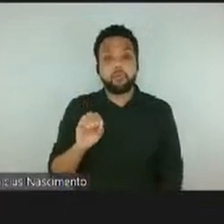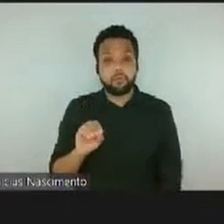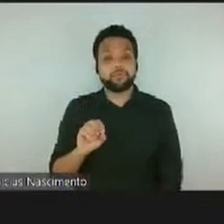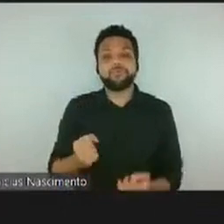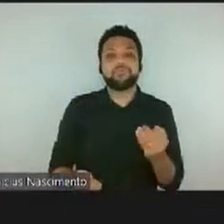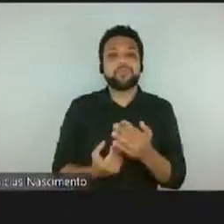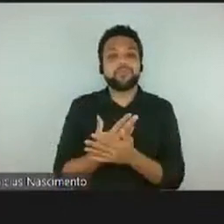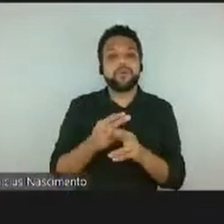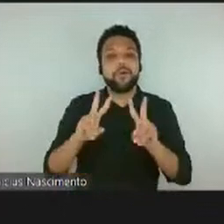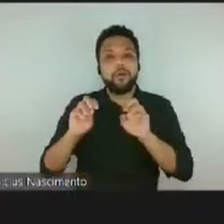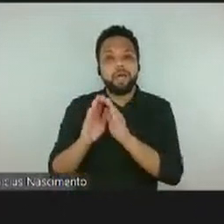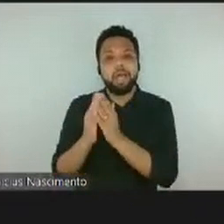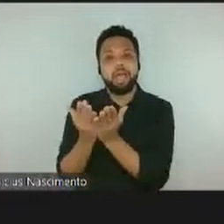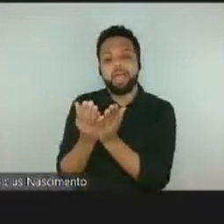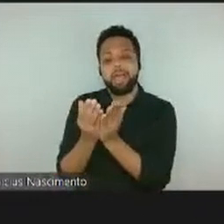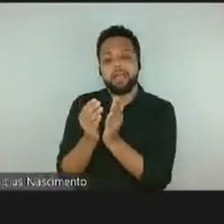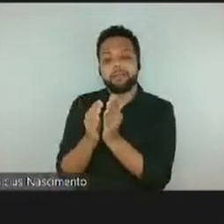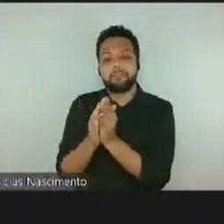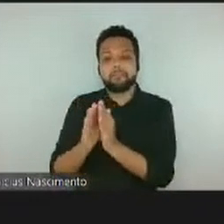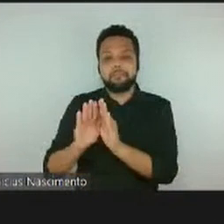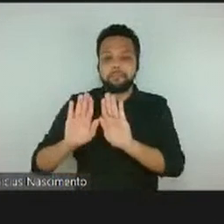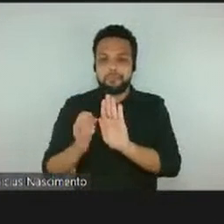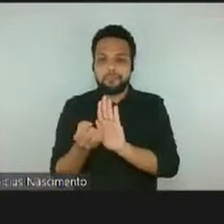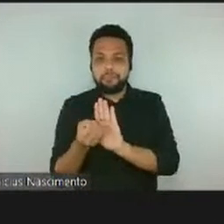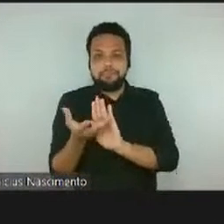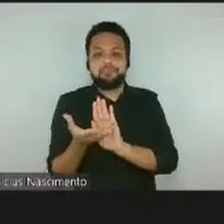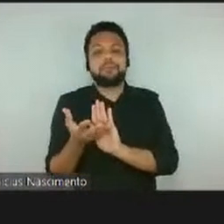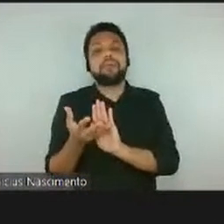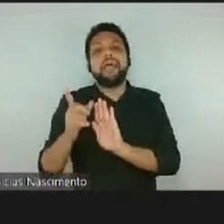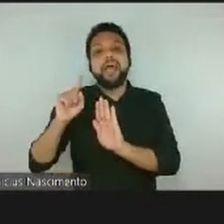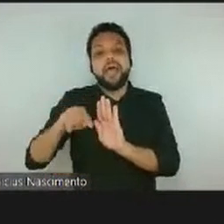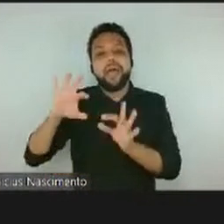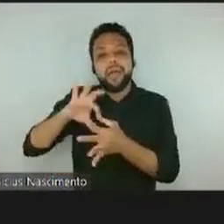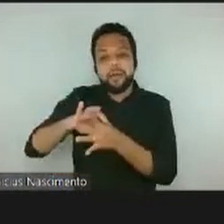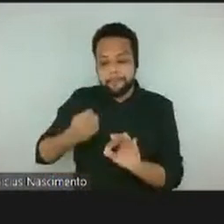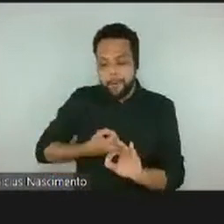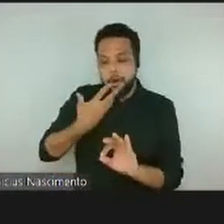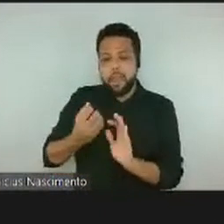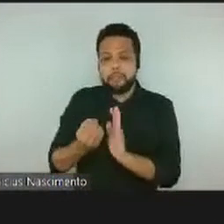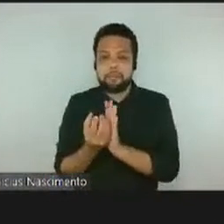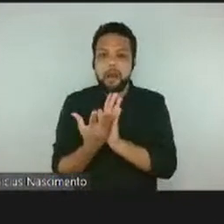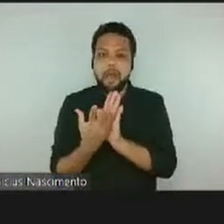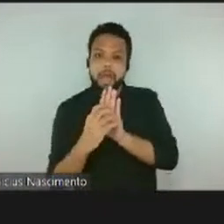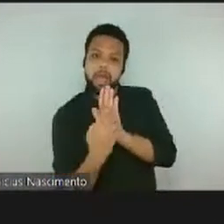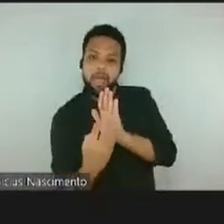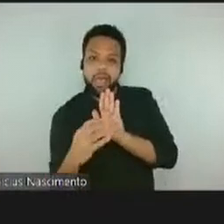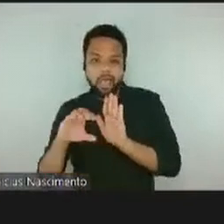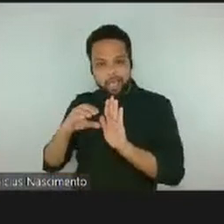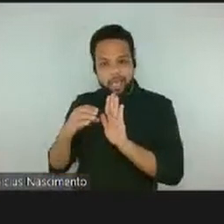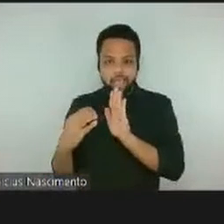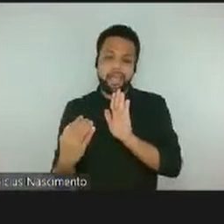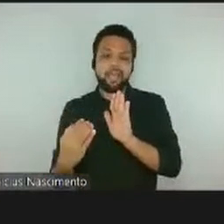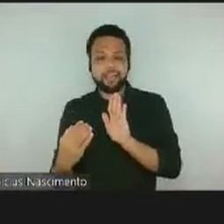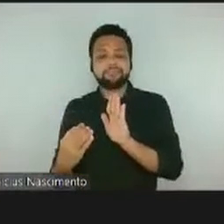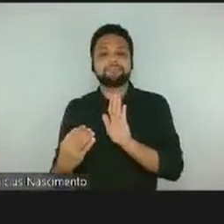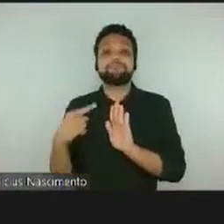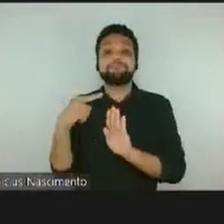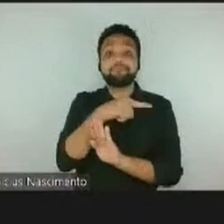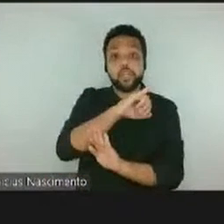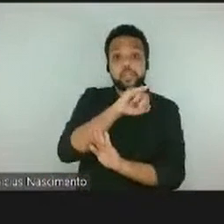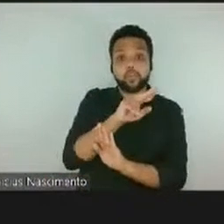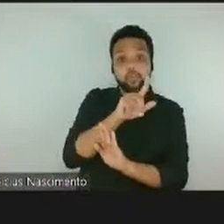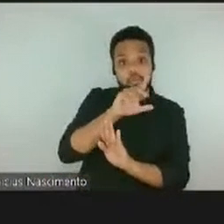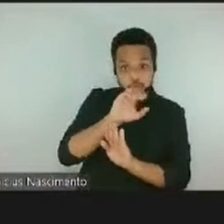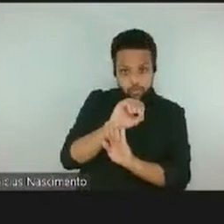pop-ups que o Júlio preparava e aí desenhando o Augusto recebia essas